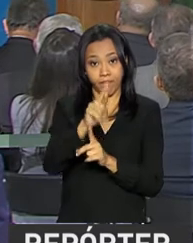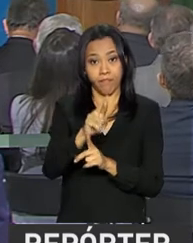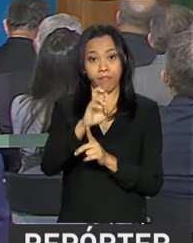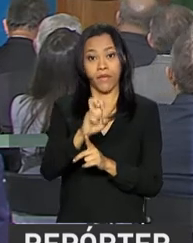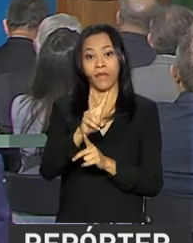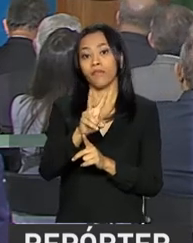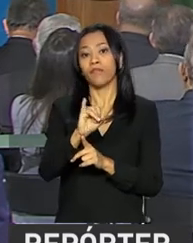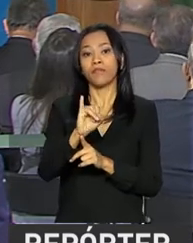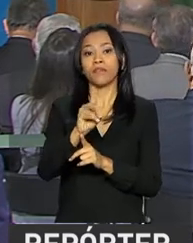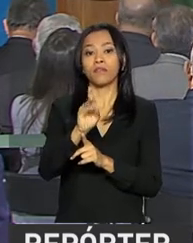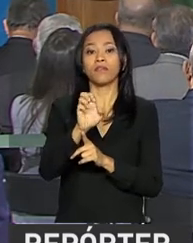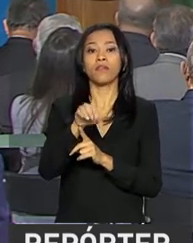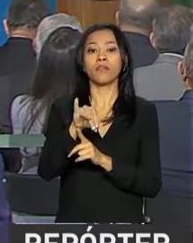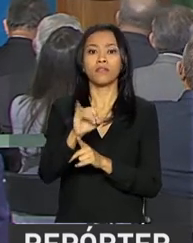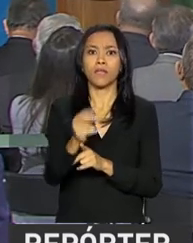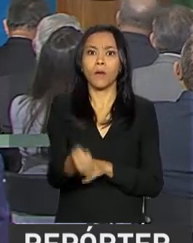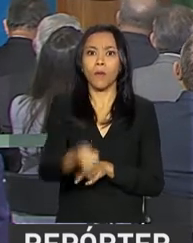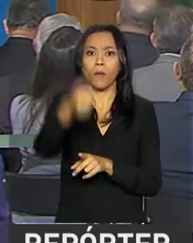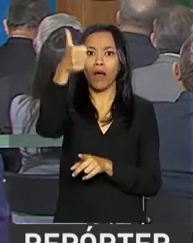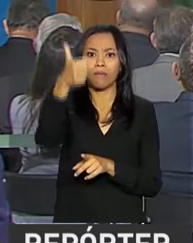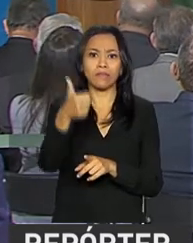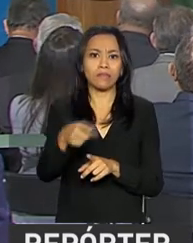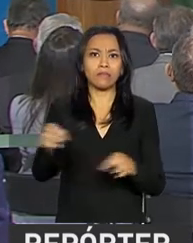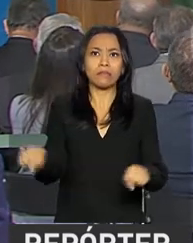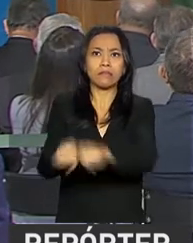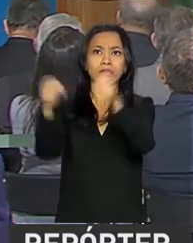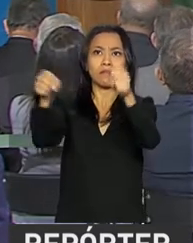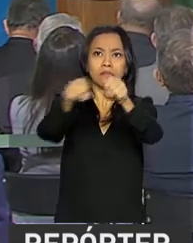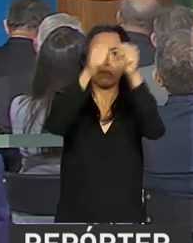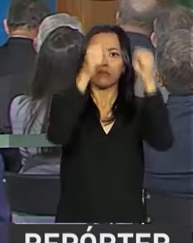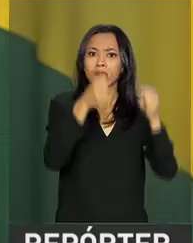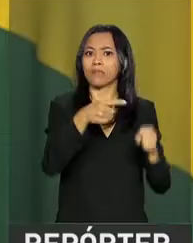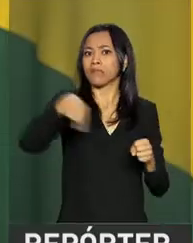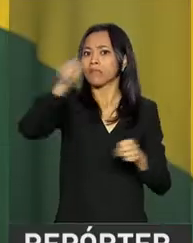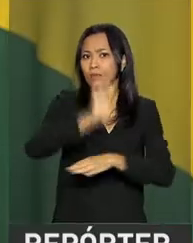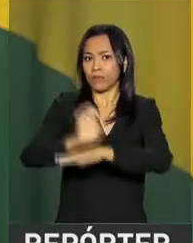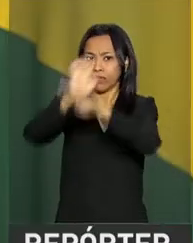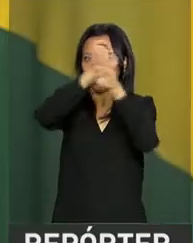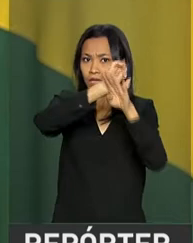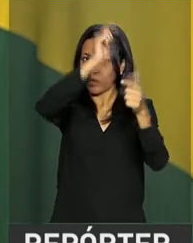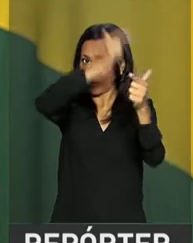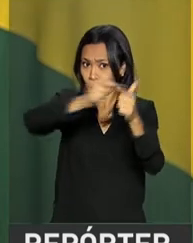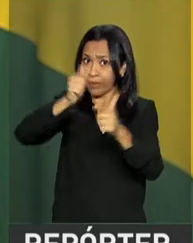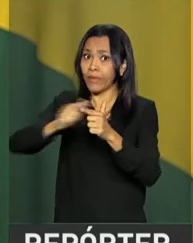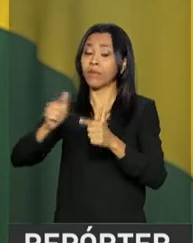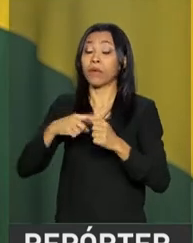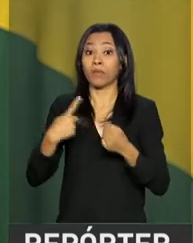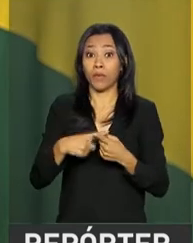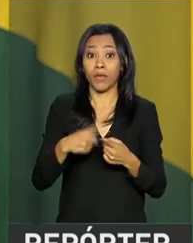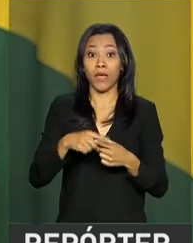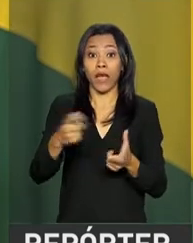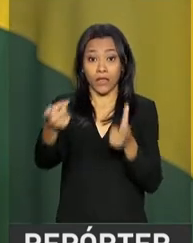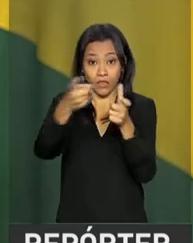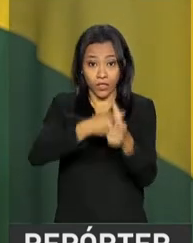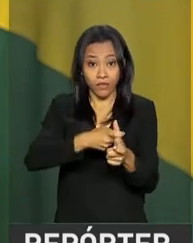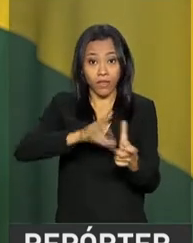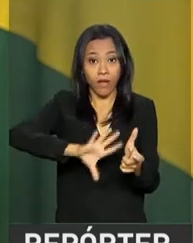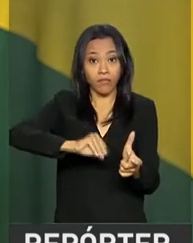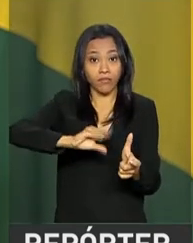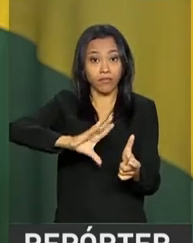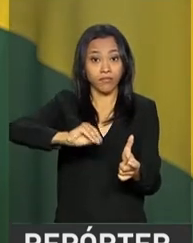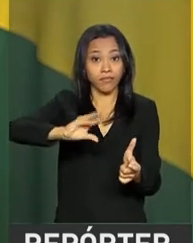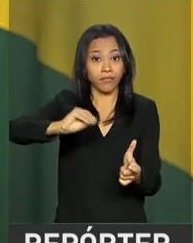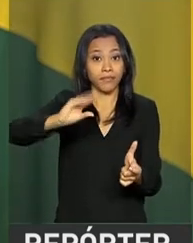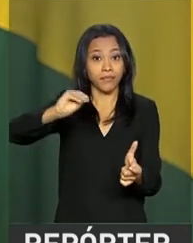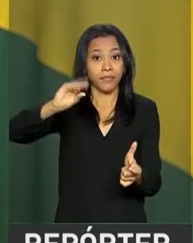alguns municípios brasileiros. E grandes dificuldades para a União Federal, porque o déficit vai crescendo. Cada vez que cresce,